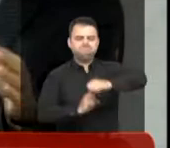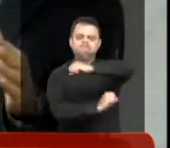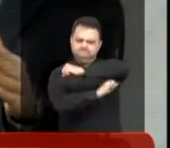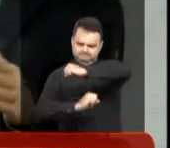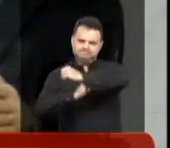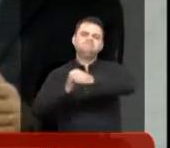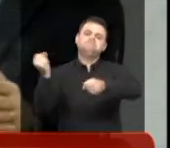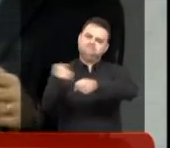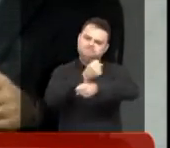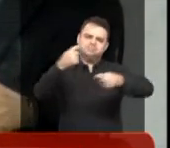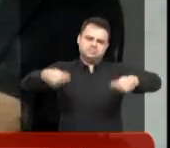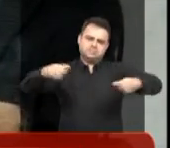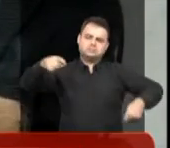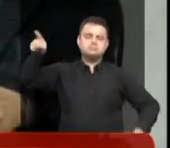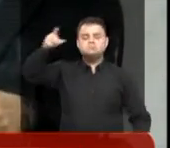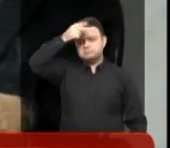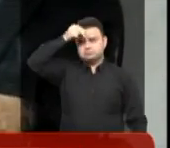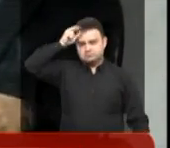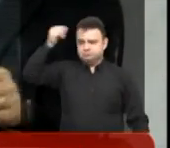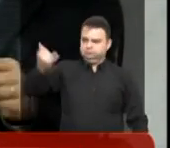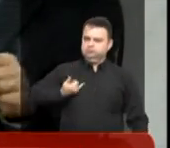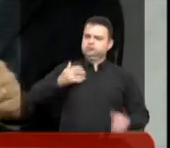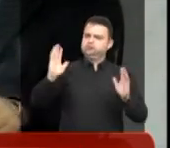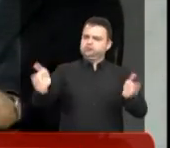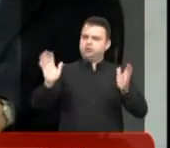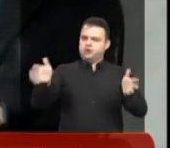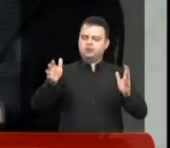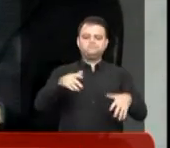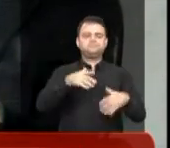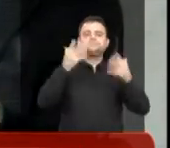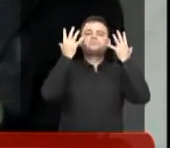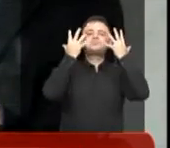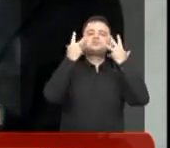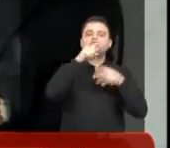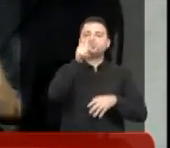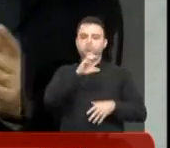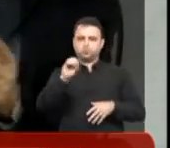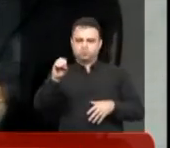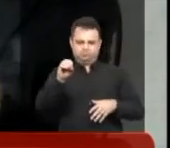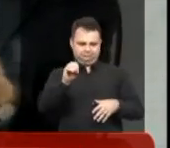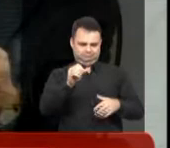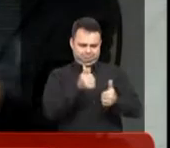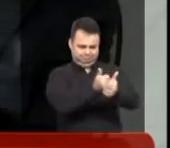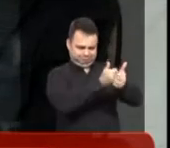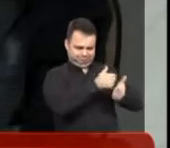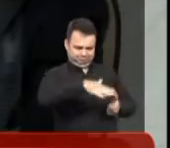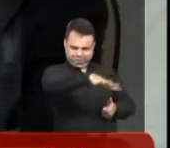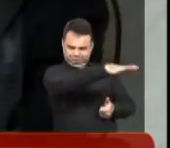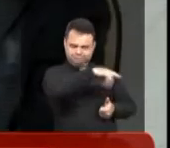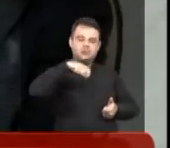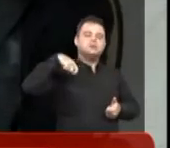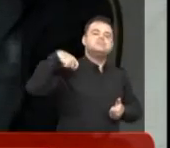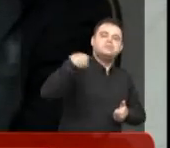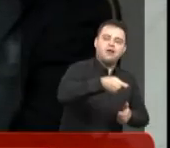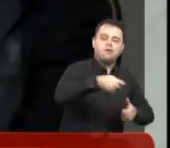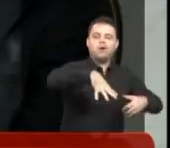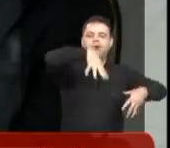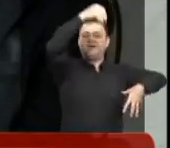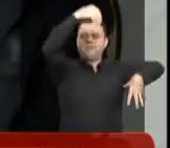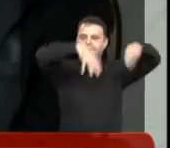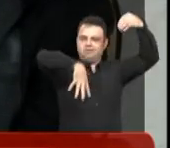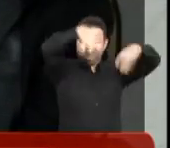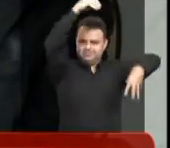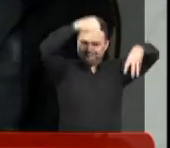Então, eu lutei muito por isso, e agora eu tenho a promessa do Executivo que com a pavimentação do Castelinho 3, já que essa ponte é ali nas imediações,